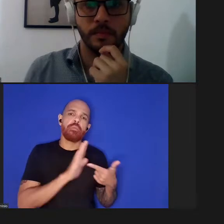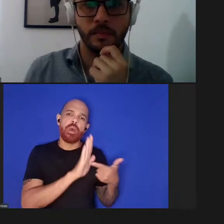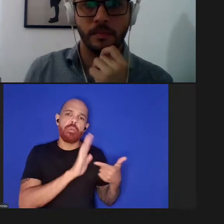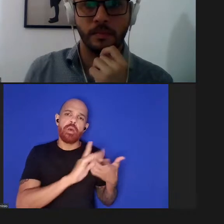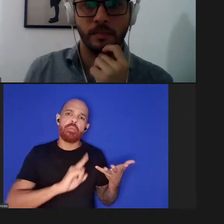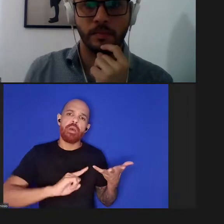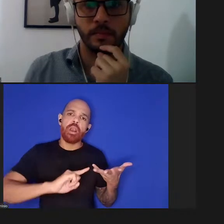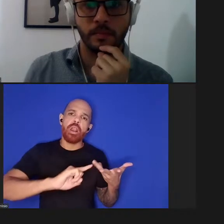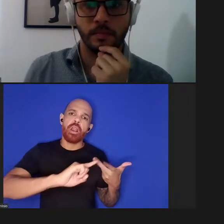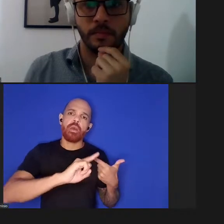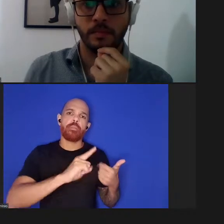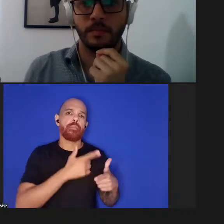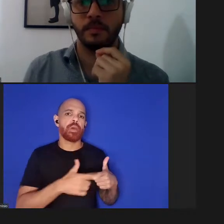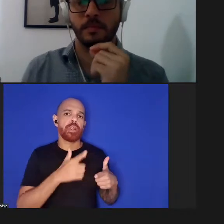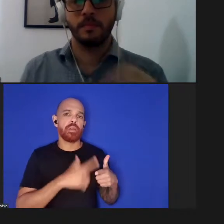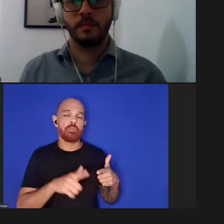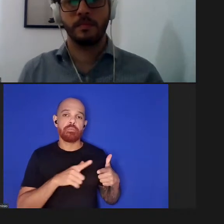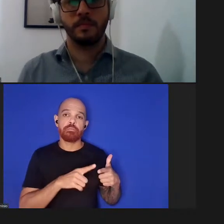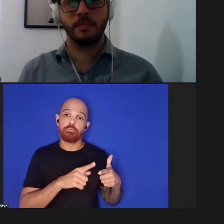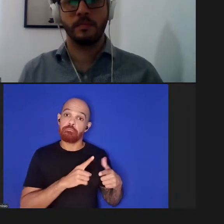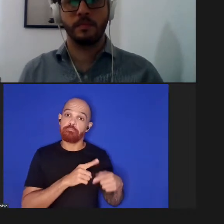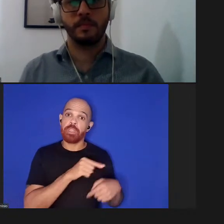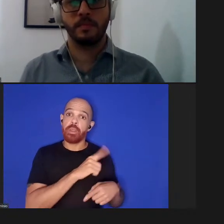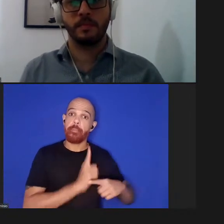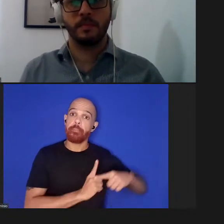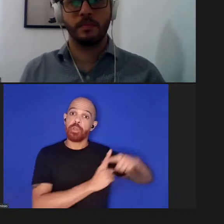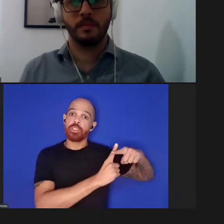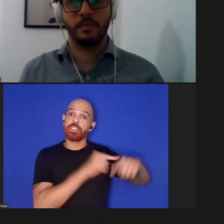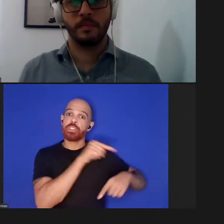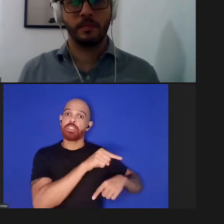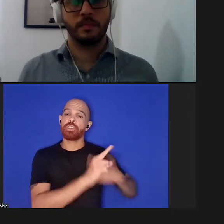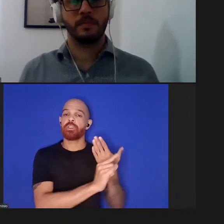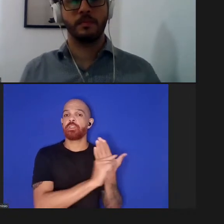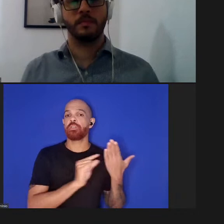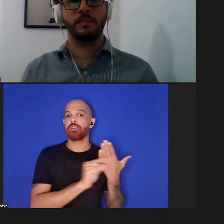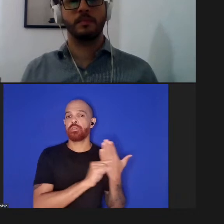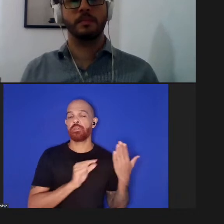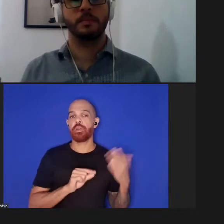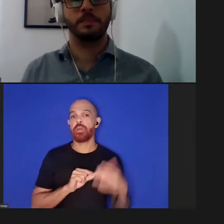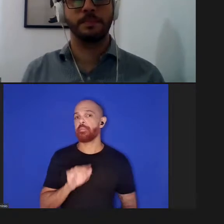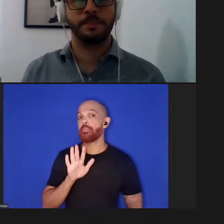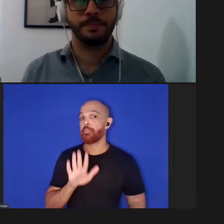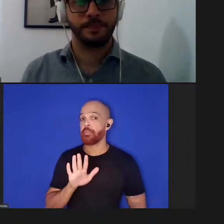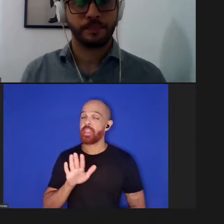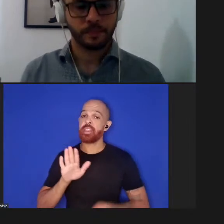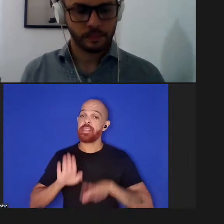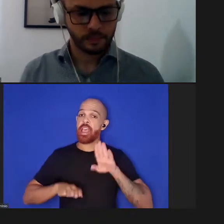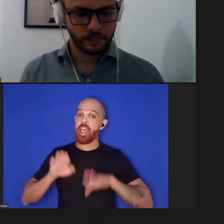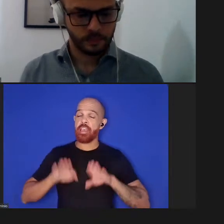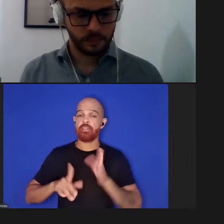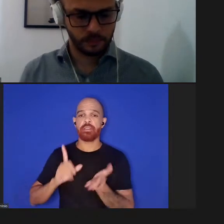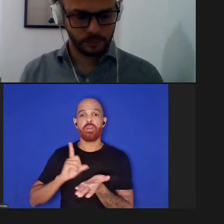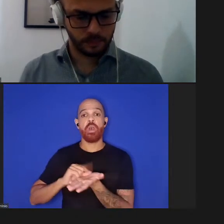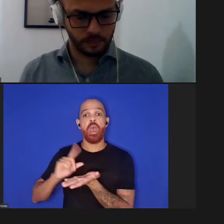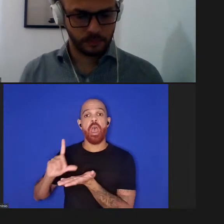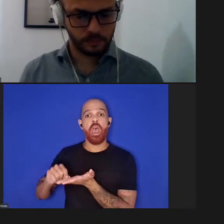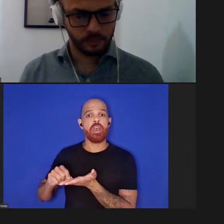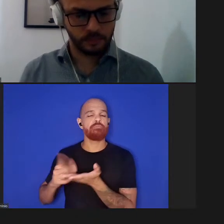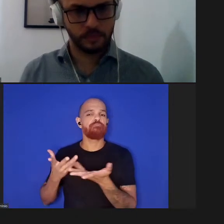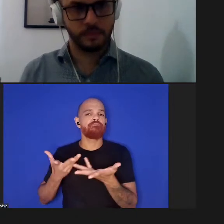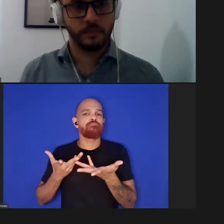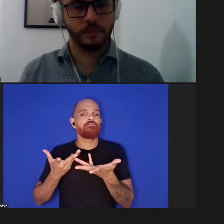muito útil para o autor mas às vezes o paper vai ser rejeitado